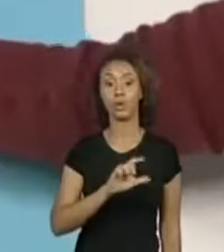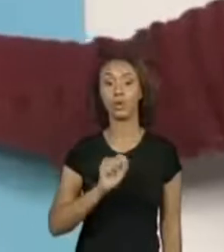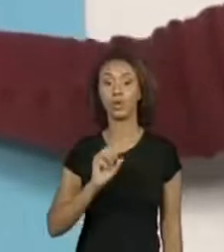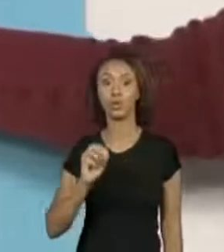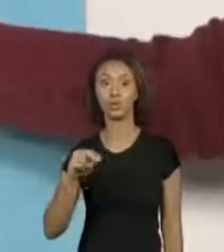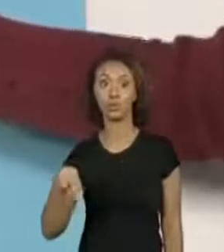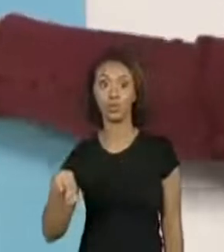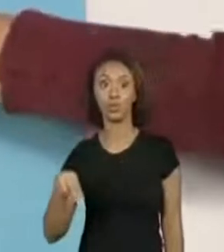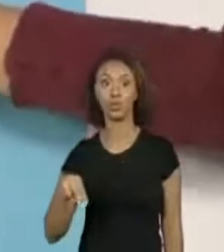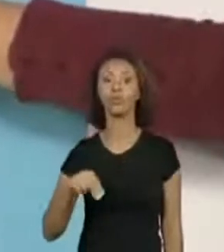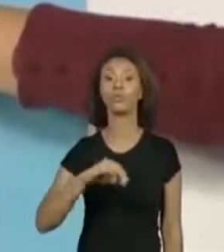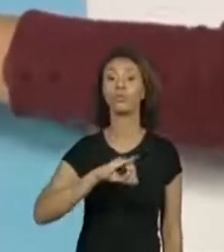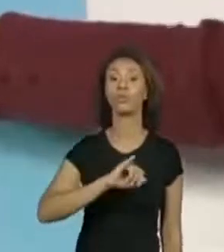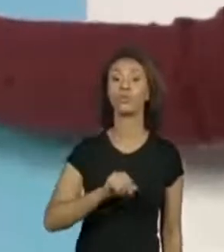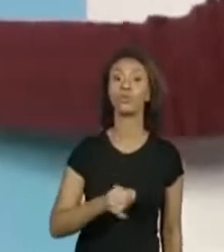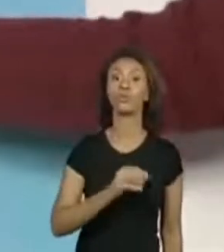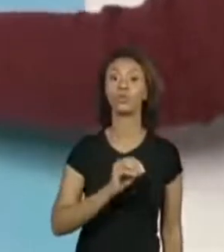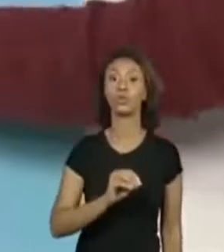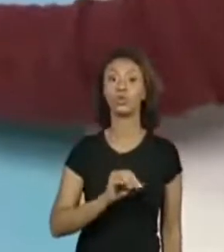Joyce,